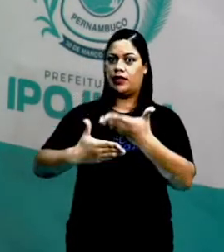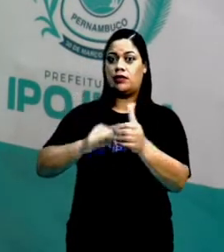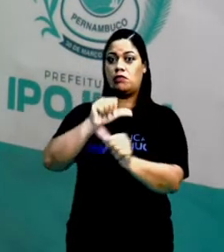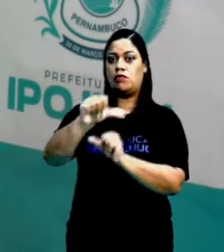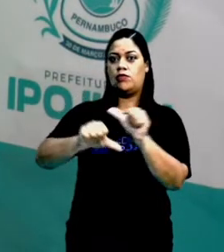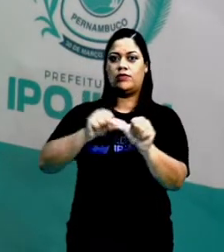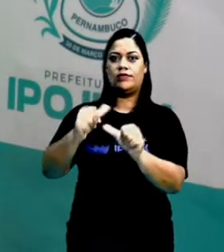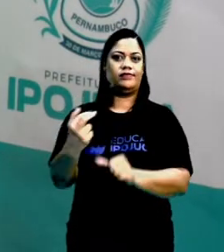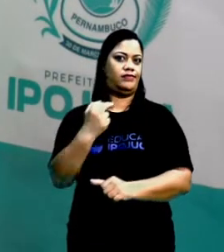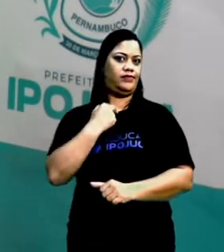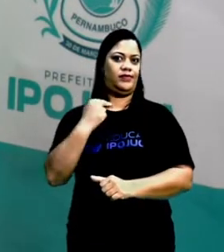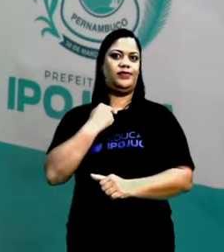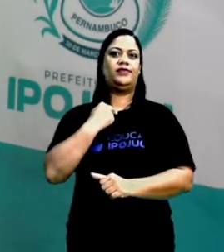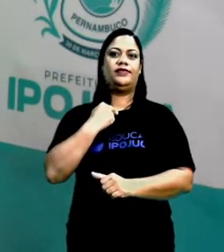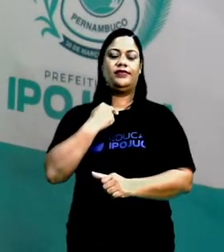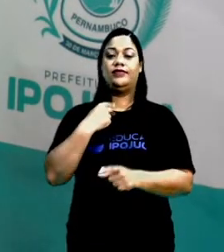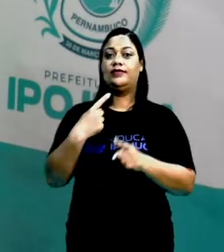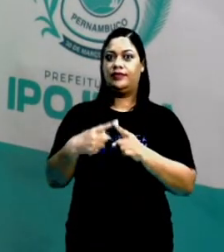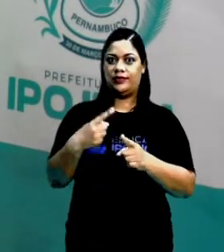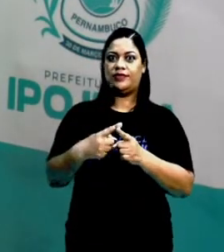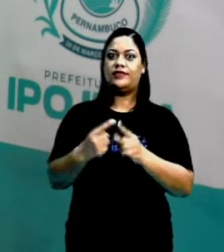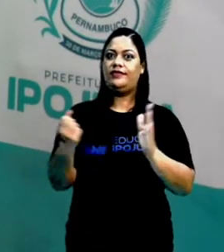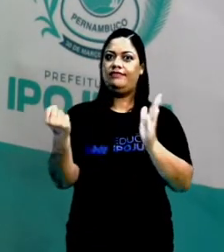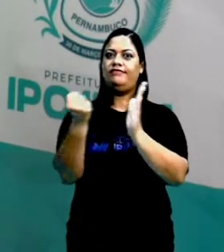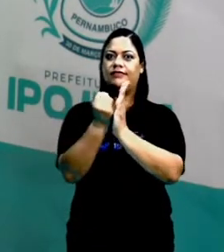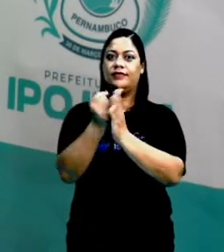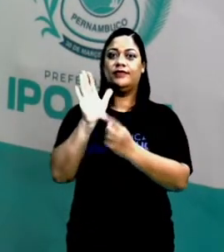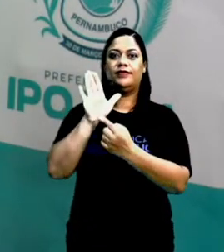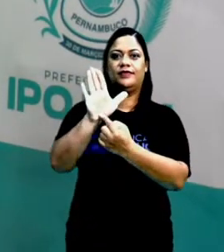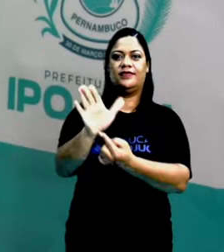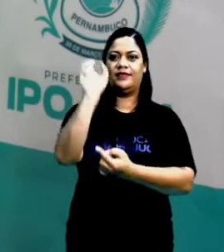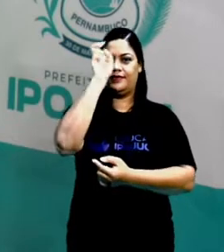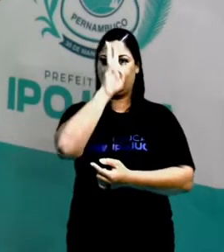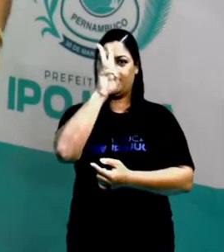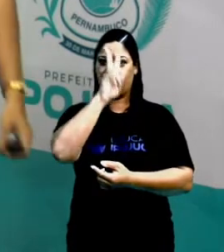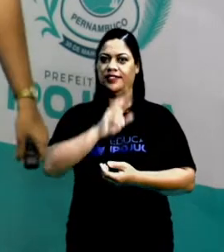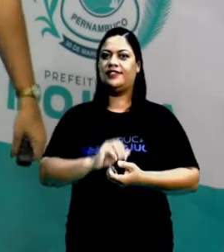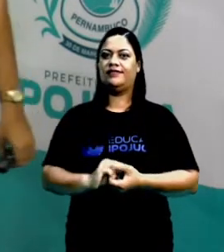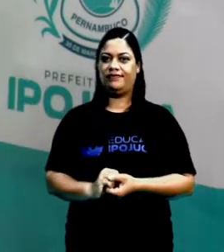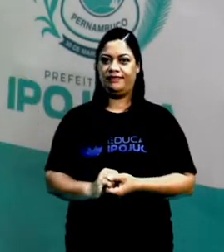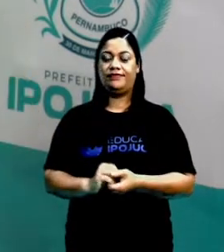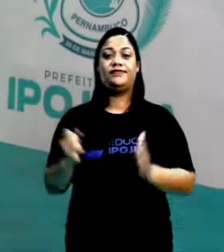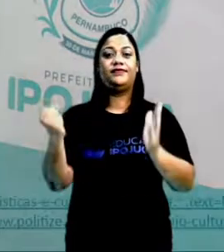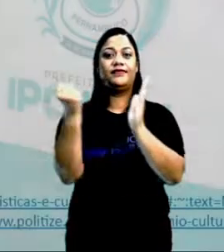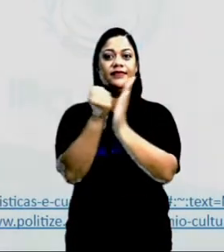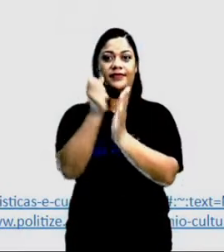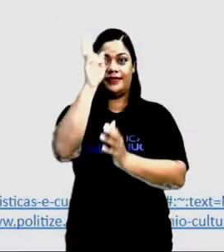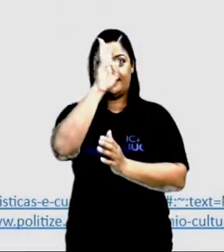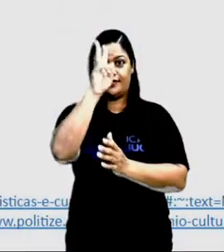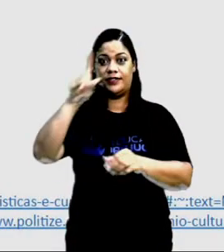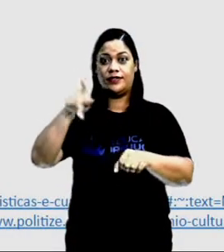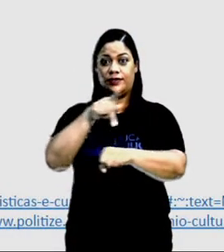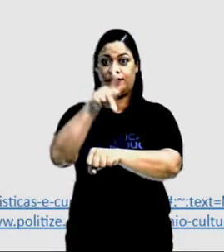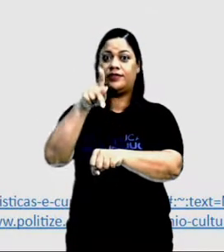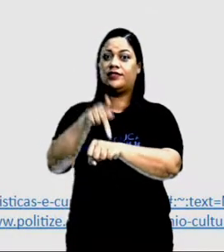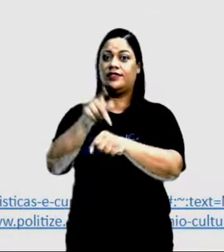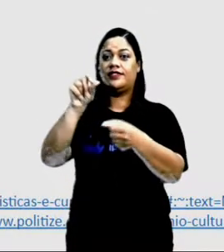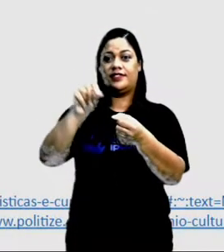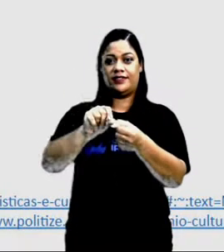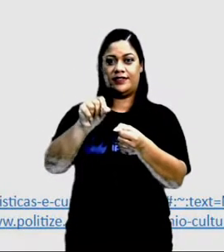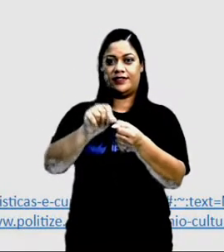mudar aquela imagem, porque ela faz parte daquela história. Os patrimônios históricos de um país, ele é